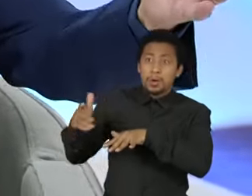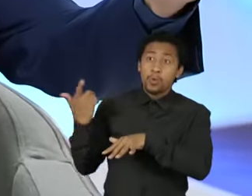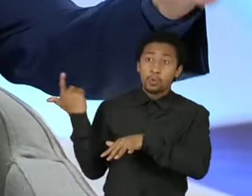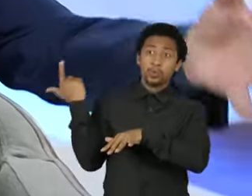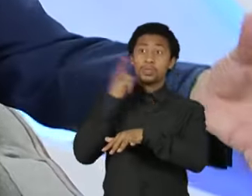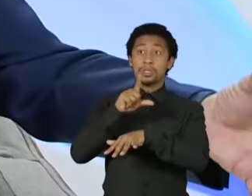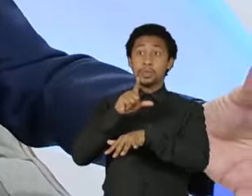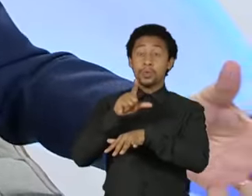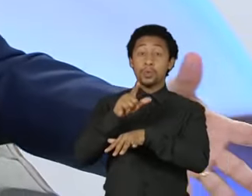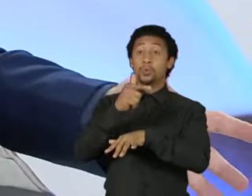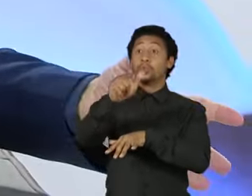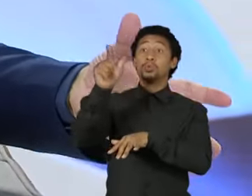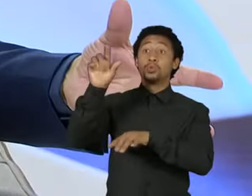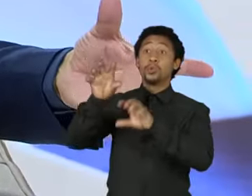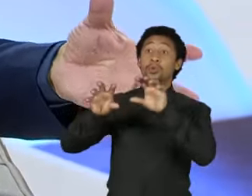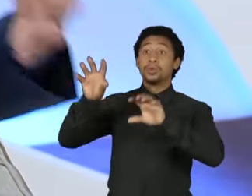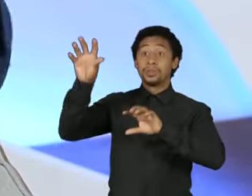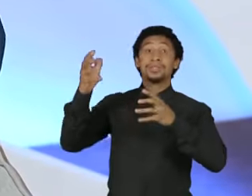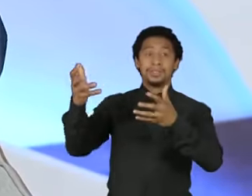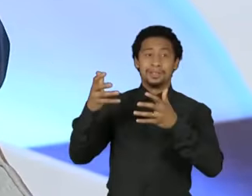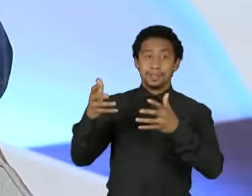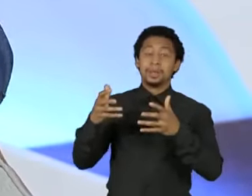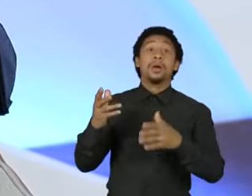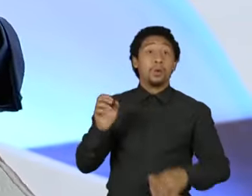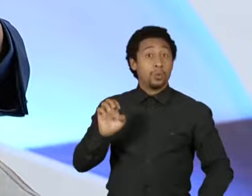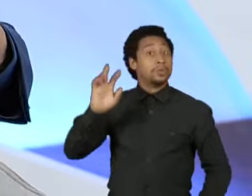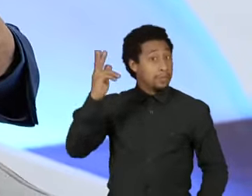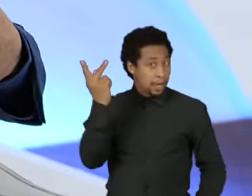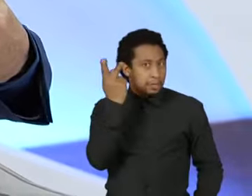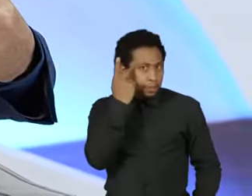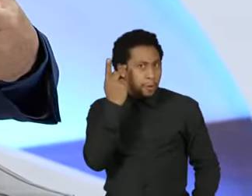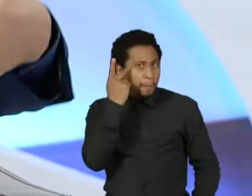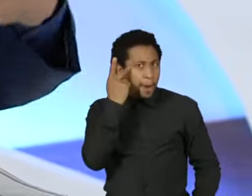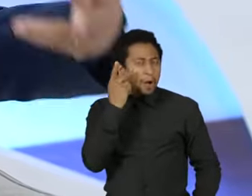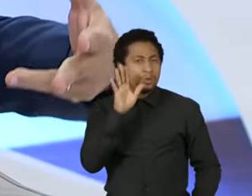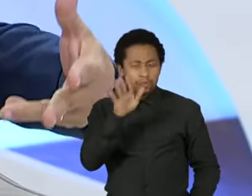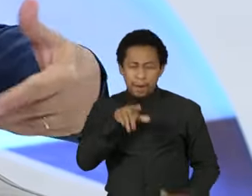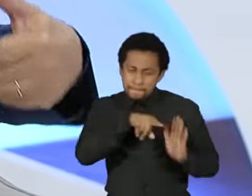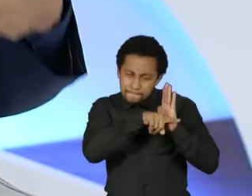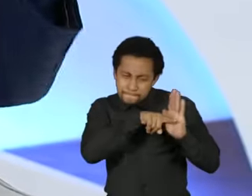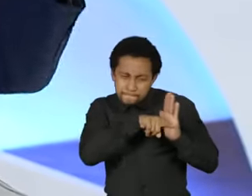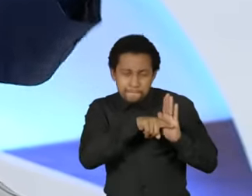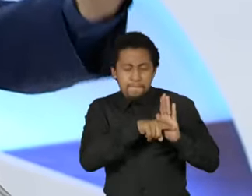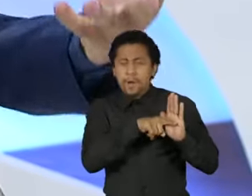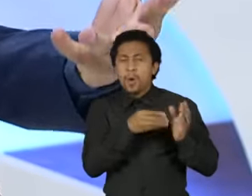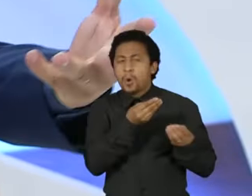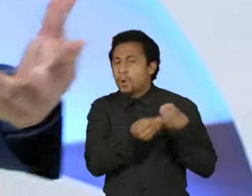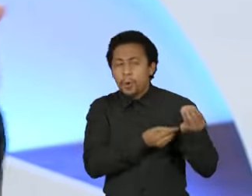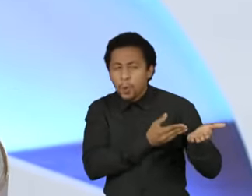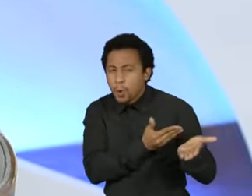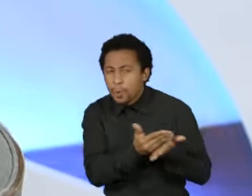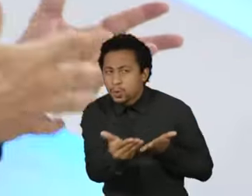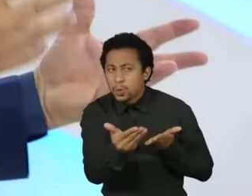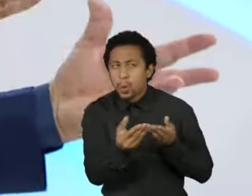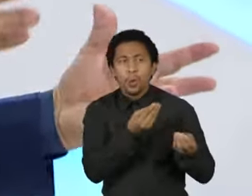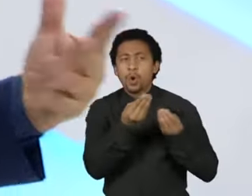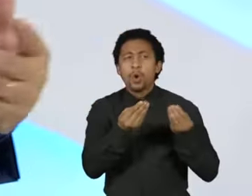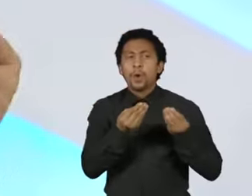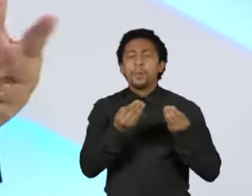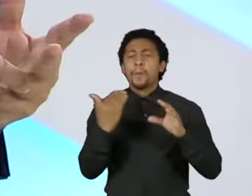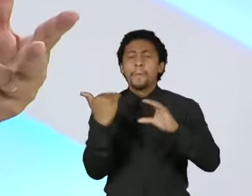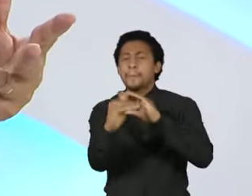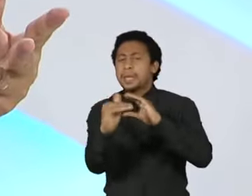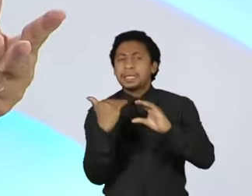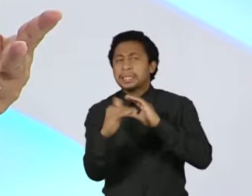estudou aquele motim, através das redes sociais. origem, de onde vinham as mensagens. Mais de